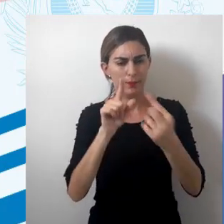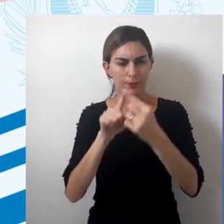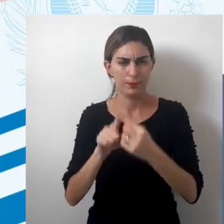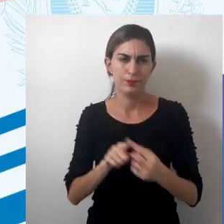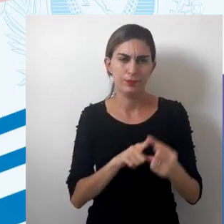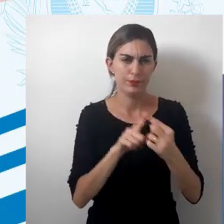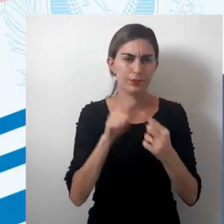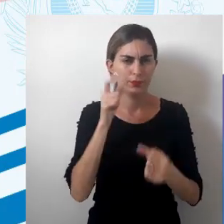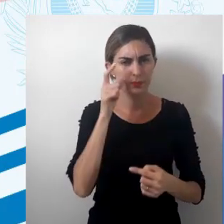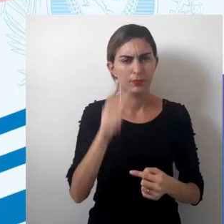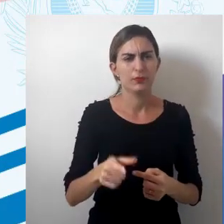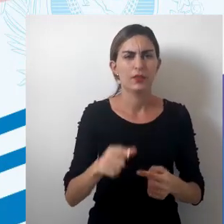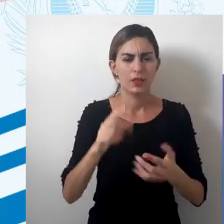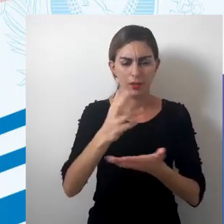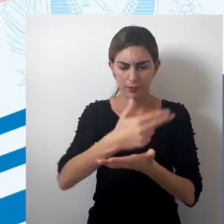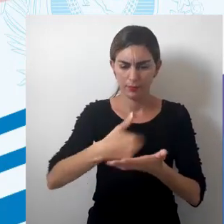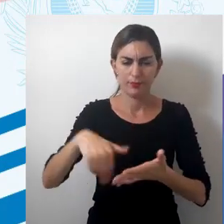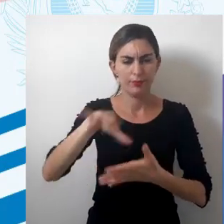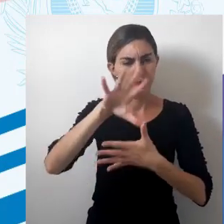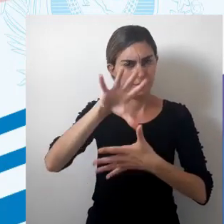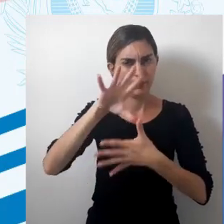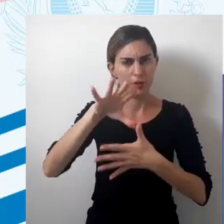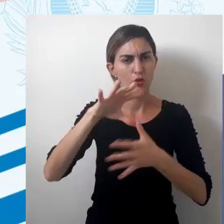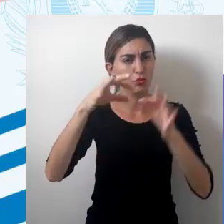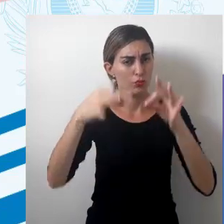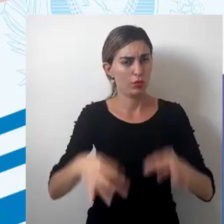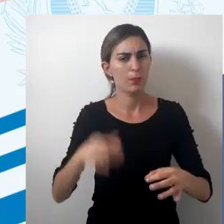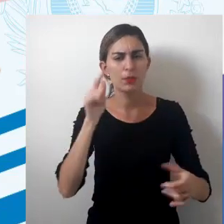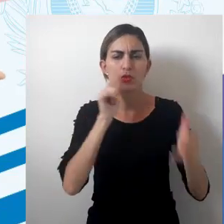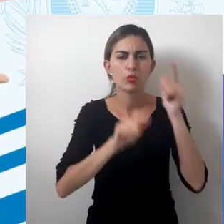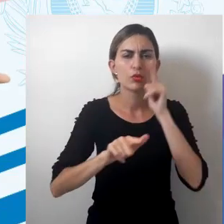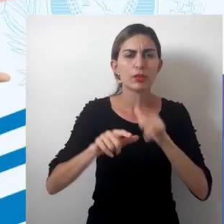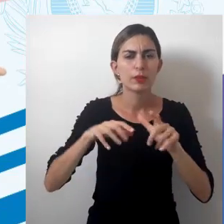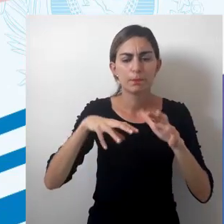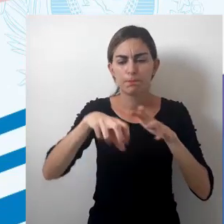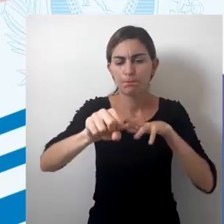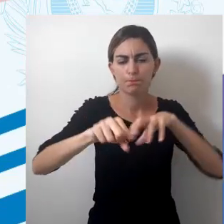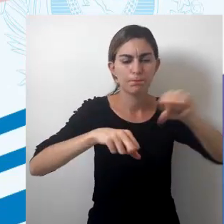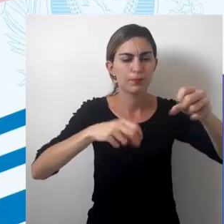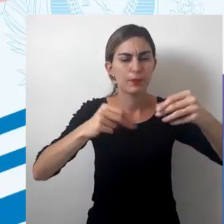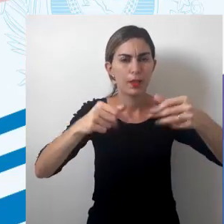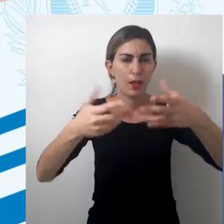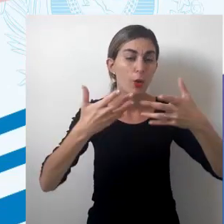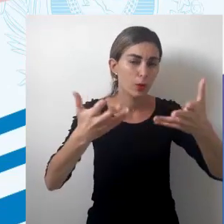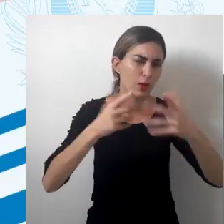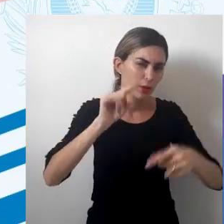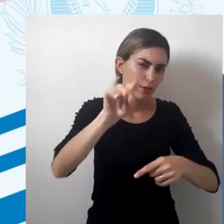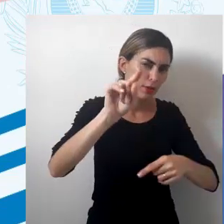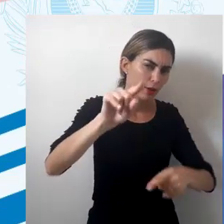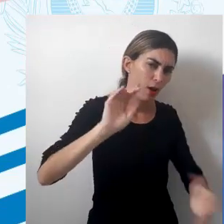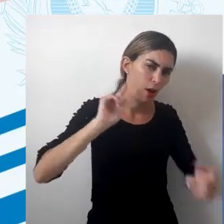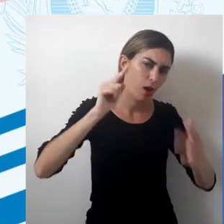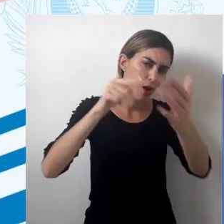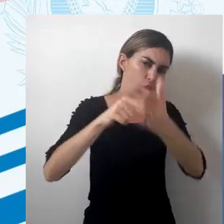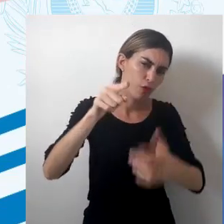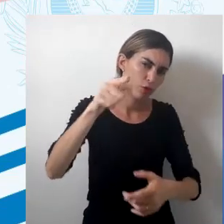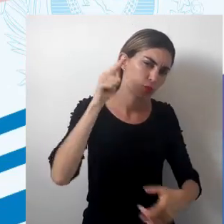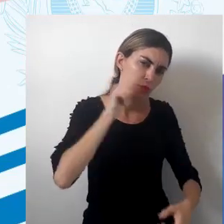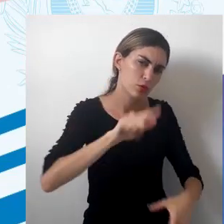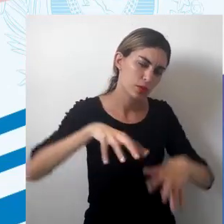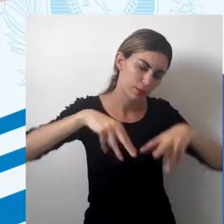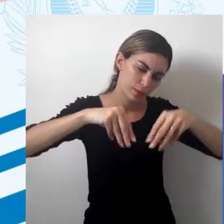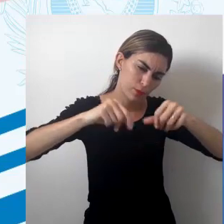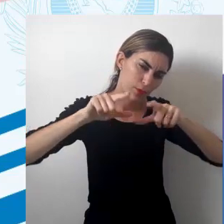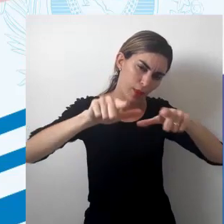relação com a intencionalidade da cartografia, que é justamente a conquista de territórios. Se eu quero aquele território como alvo, não é?